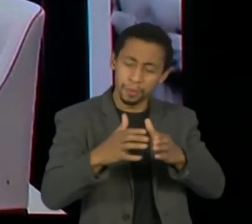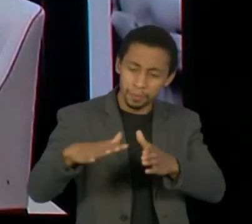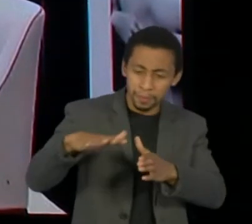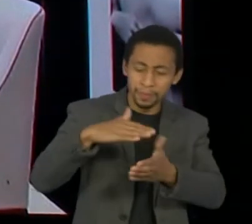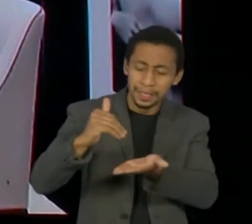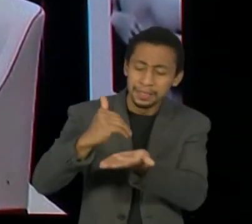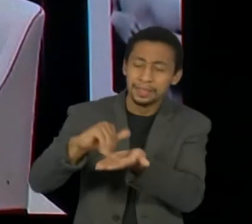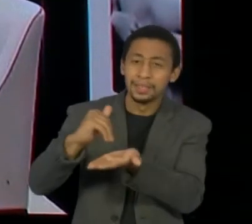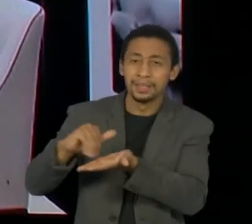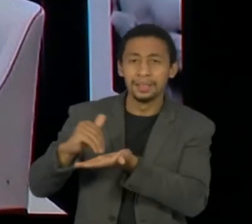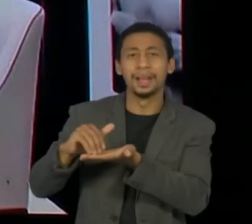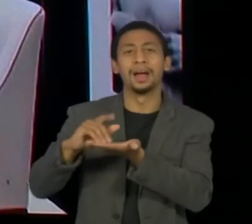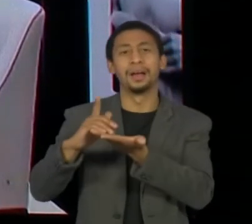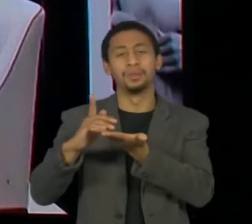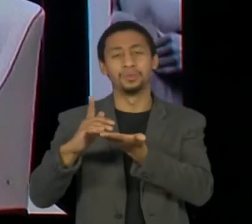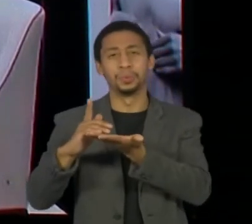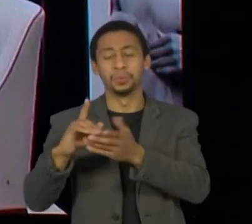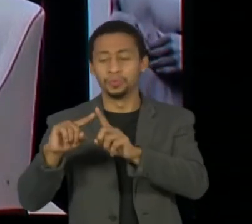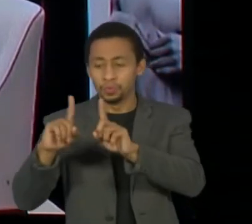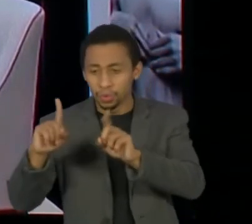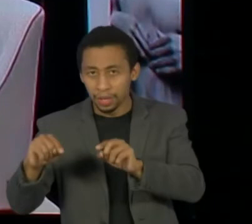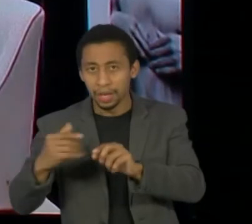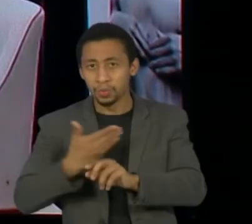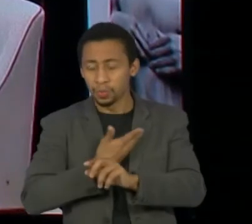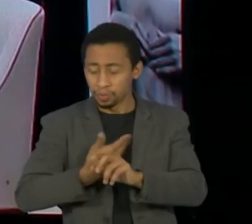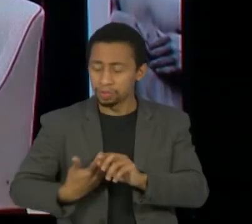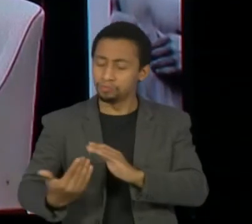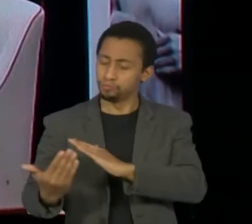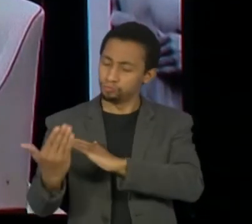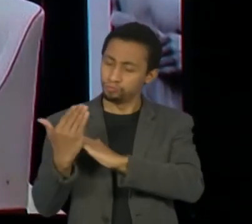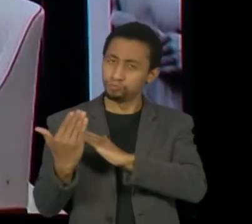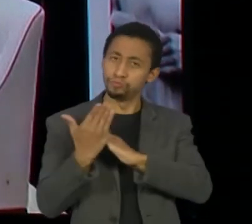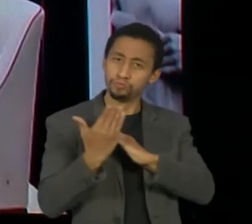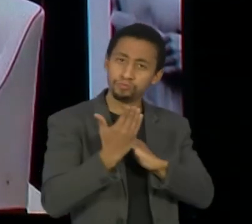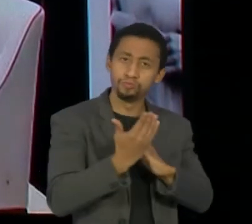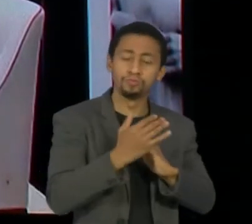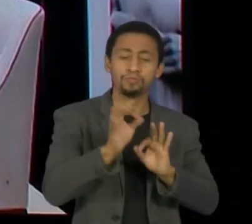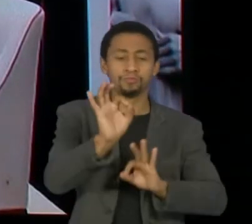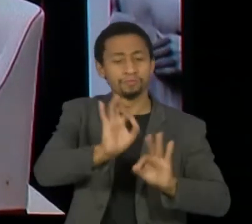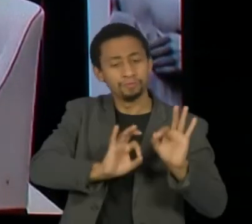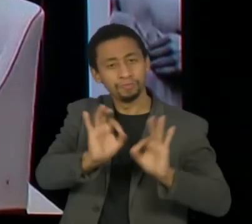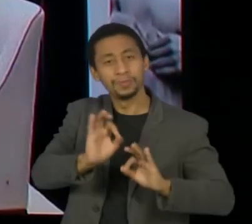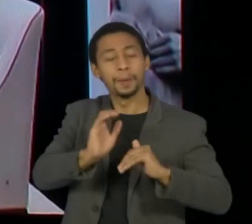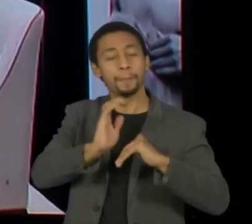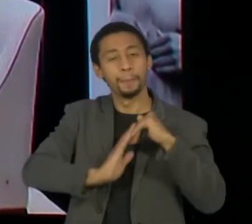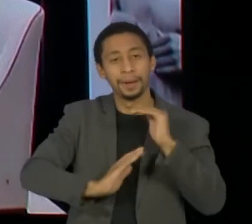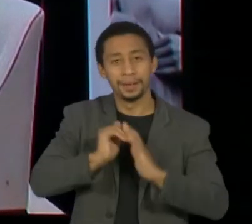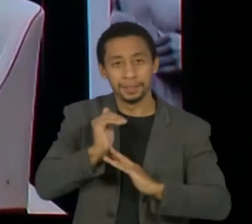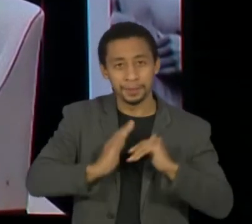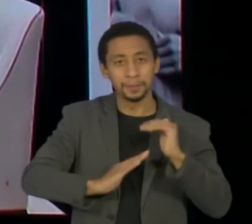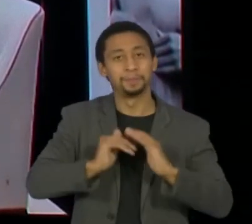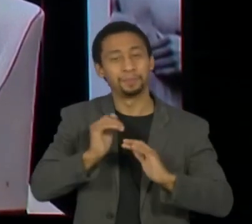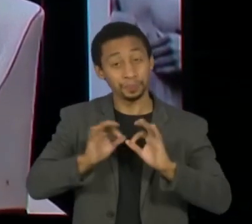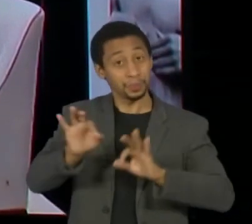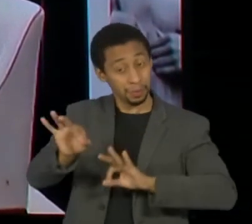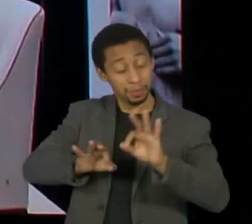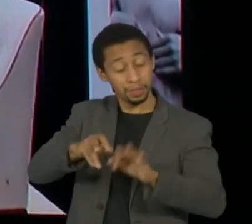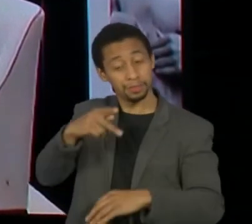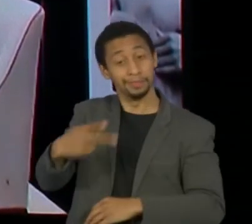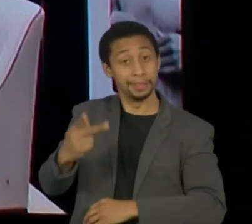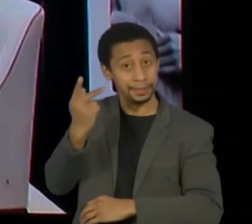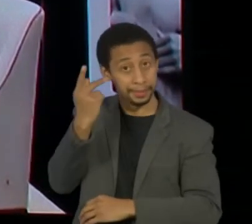servidores aqui do Governo do Estado de São Paulo que nos ajudaram a colocar em prática este Plano São Paulo.